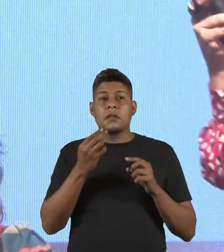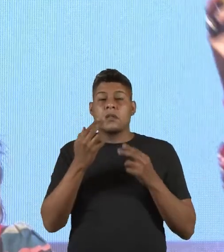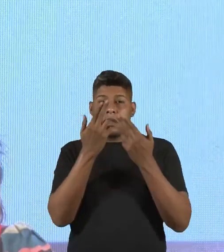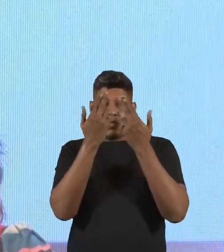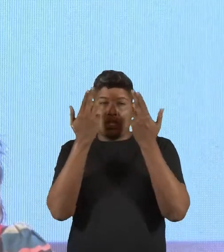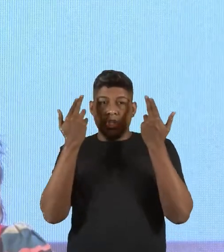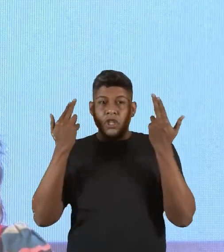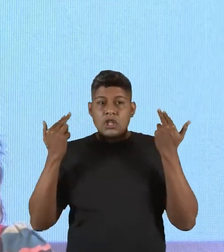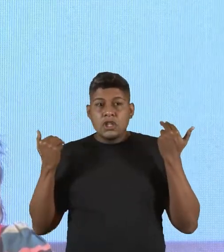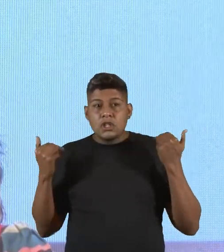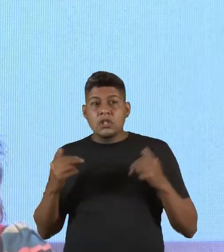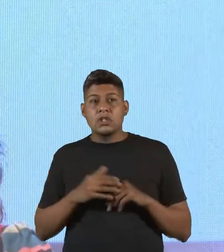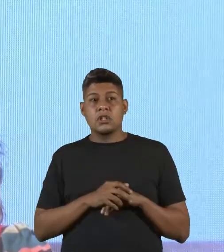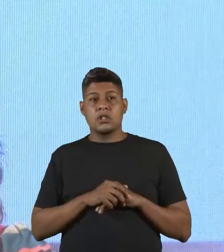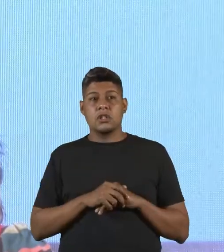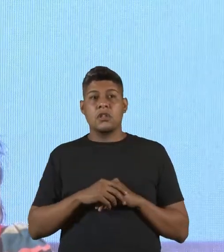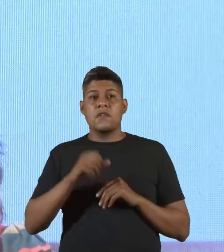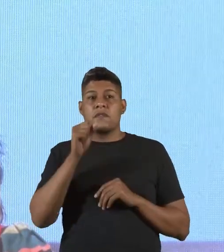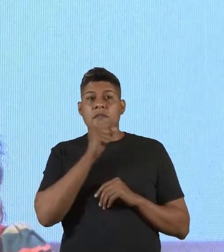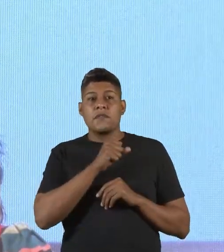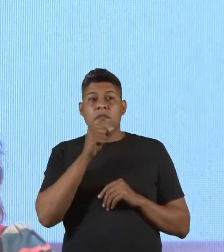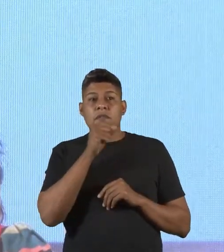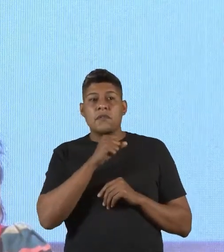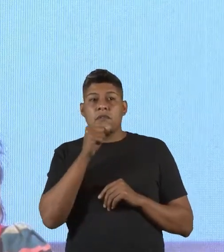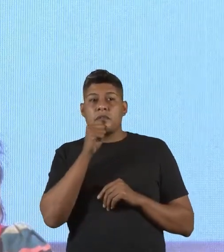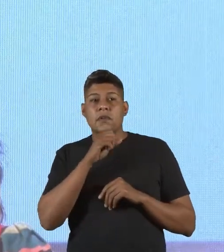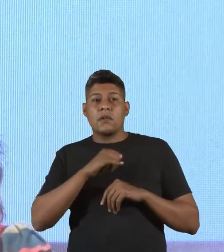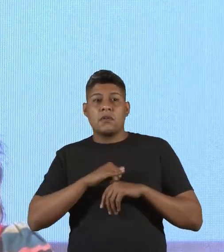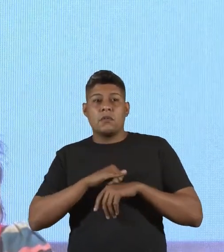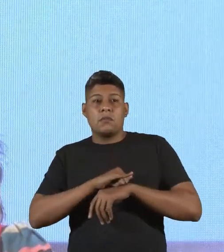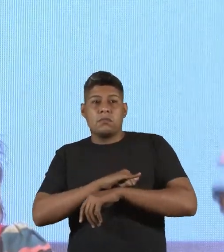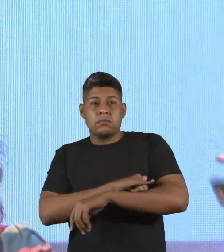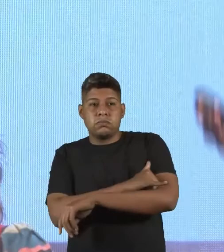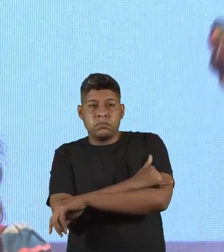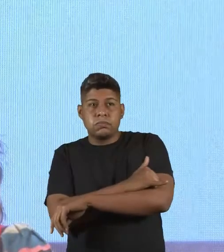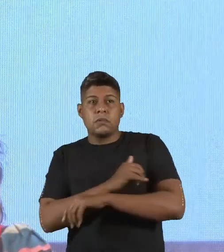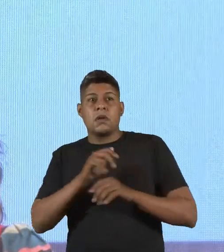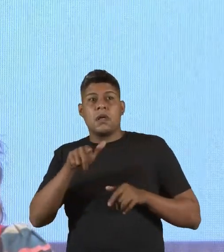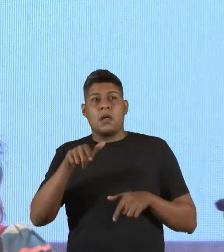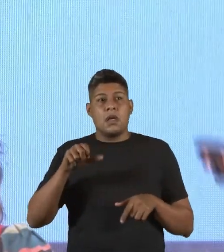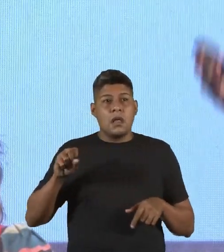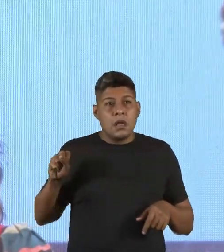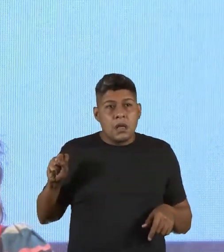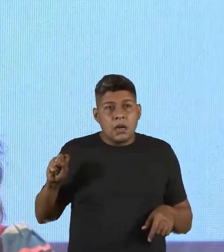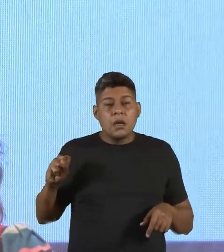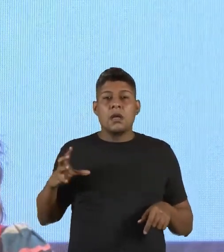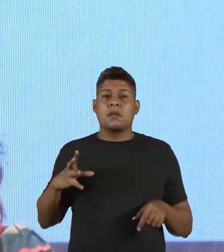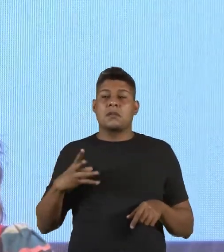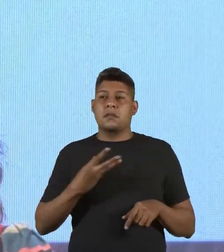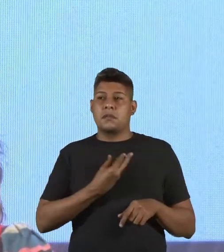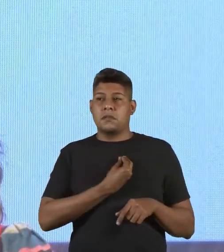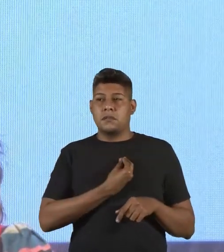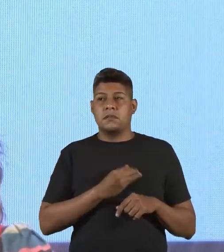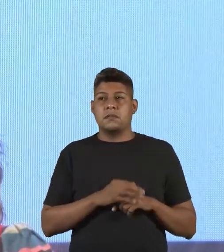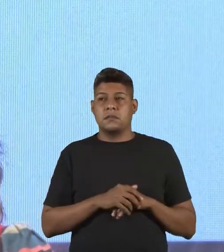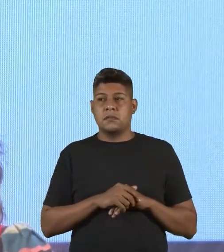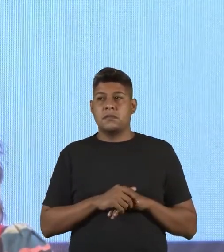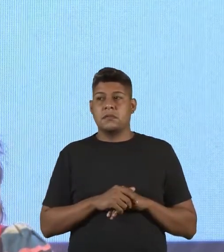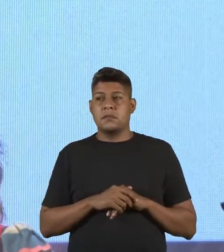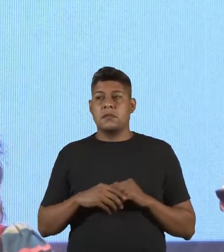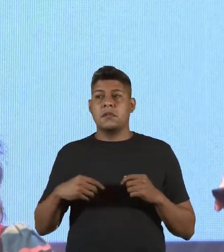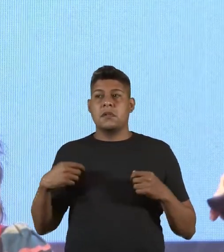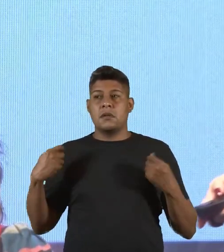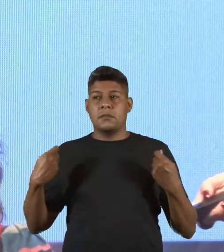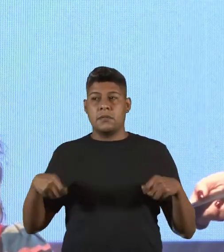asiáticas, nós somos velhas, nós somos obesas, nós somos lésbicas, nós somos trans. Então, a gente